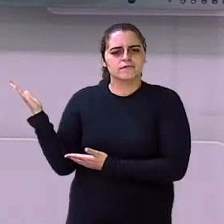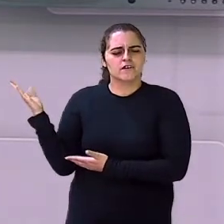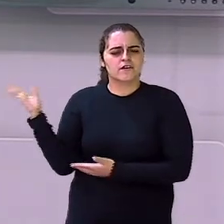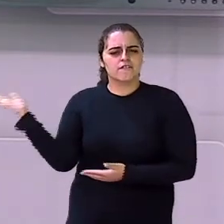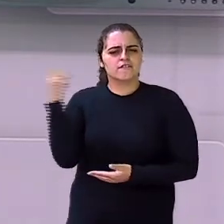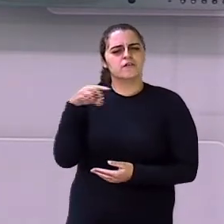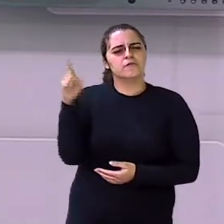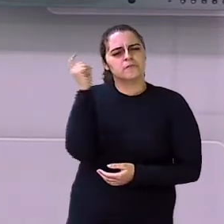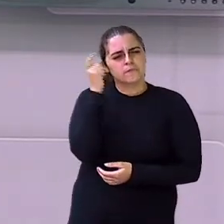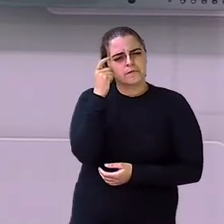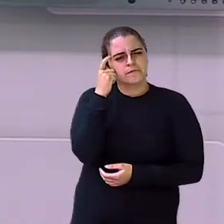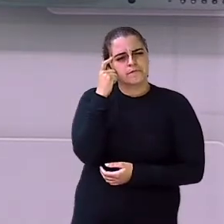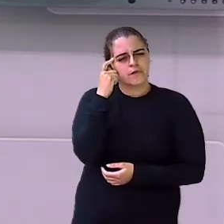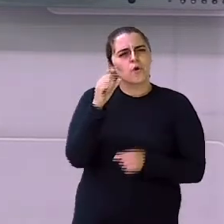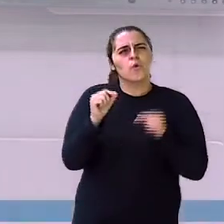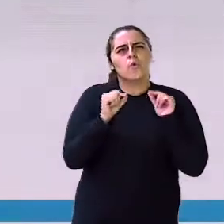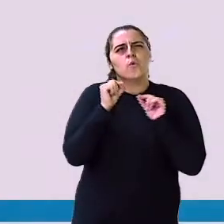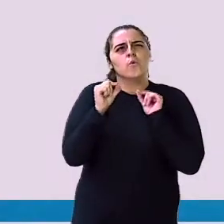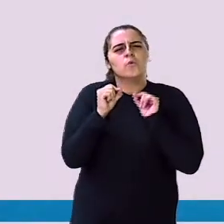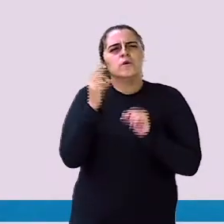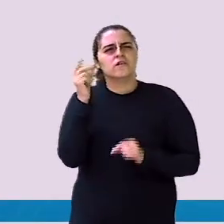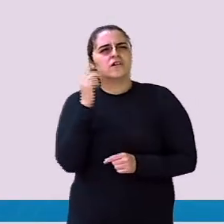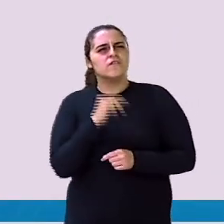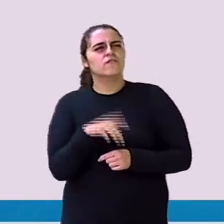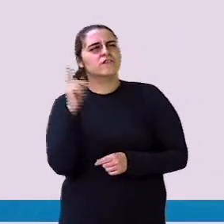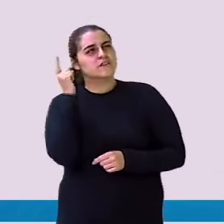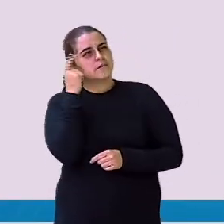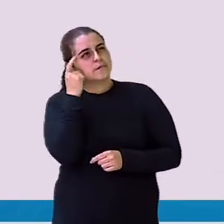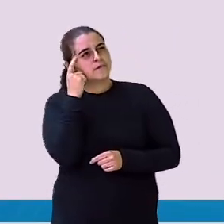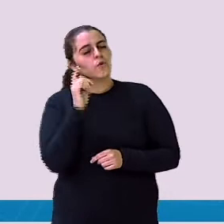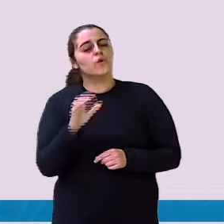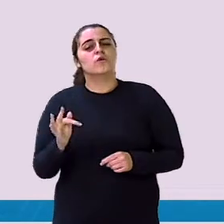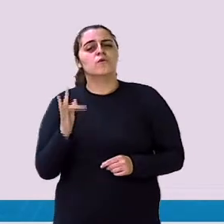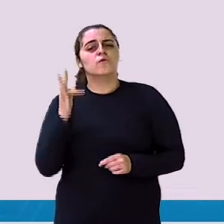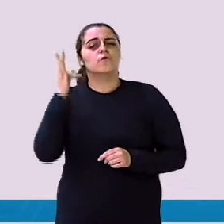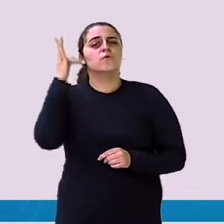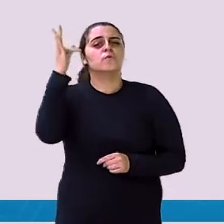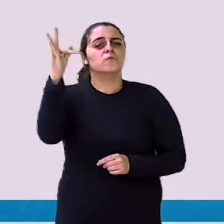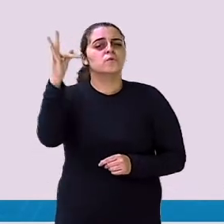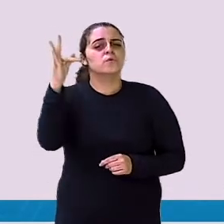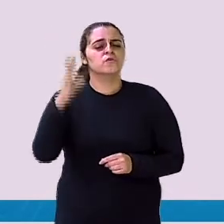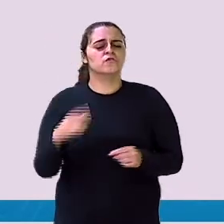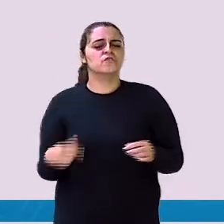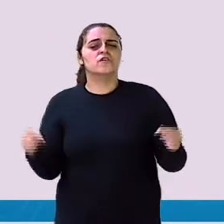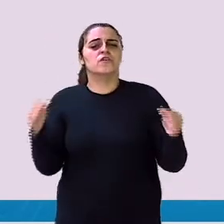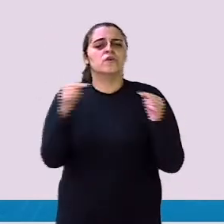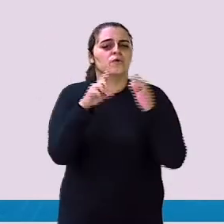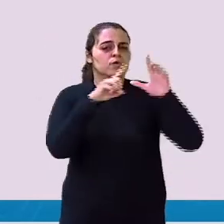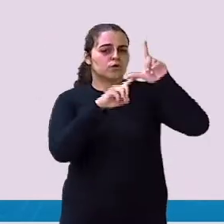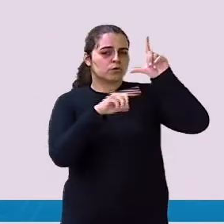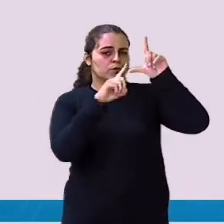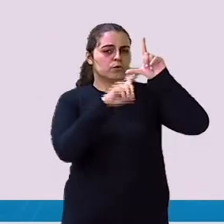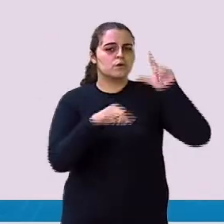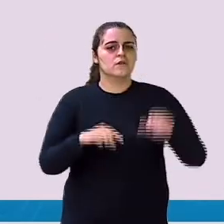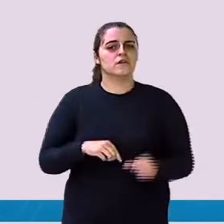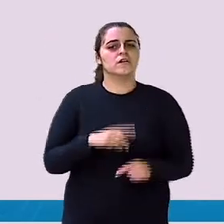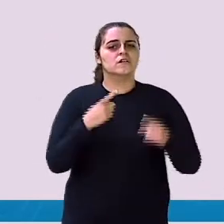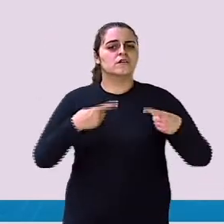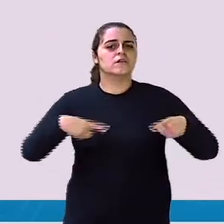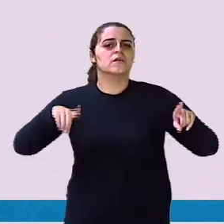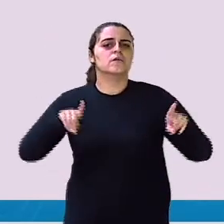Vamos refletir O que você acha que herdará no futuro De acordo com a letra da música?